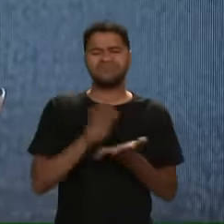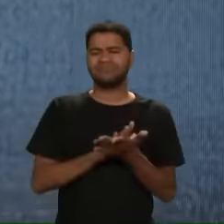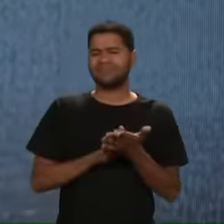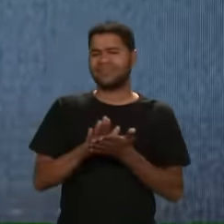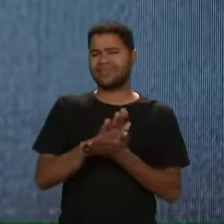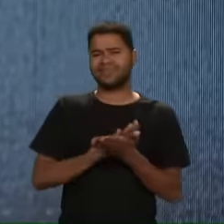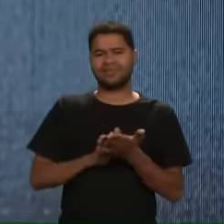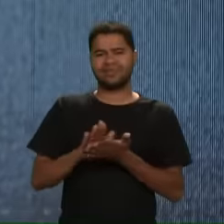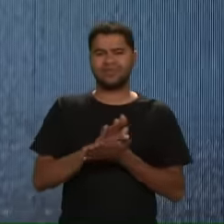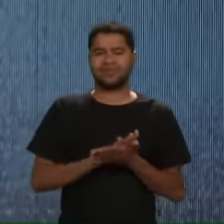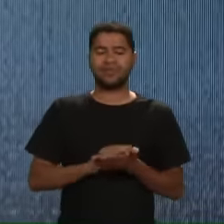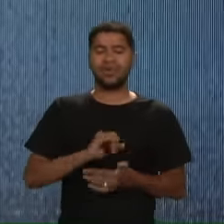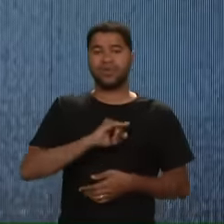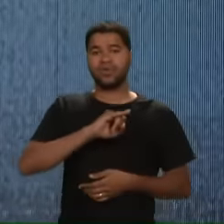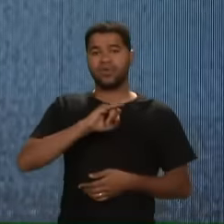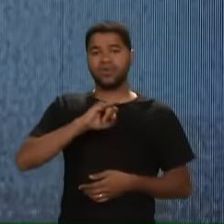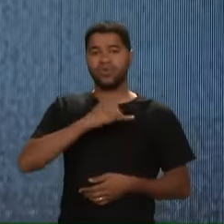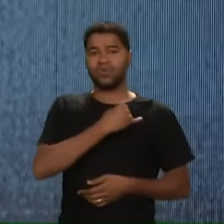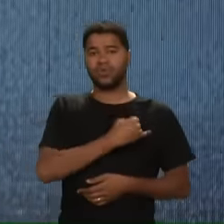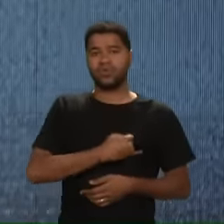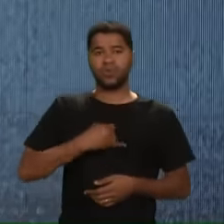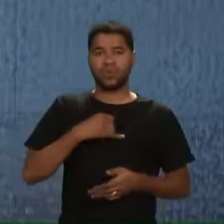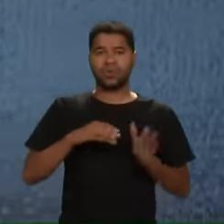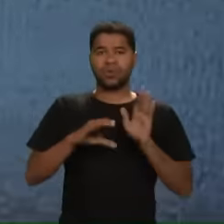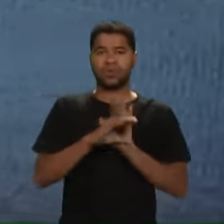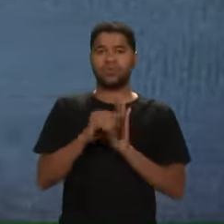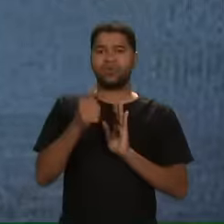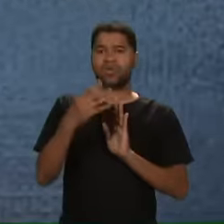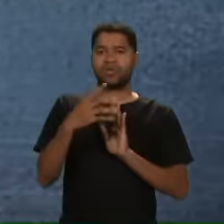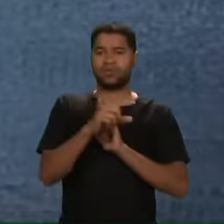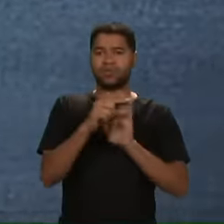João 14 27